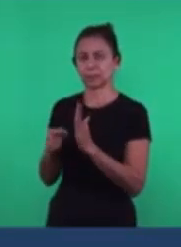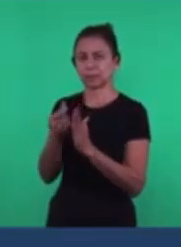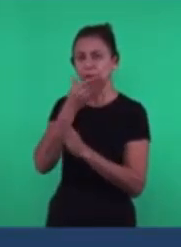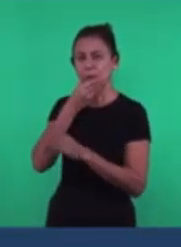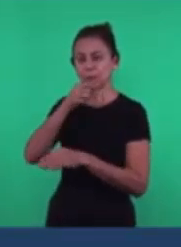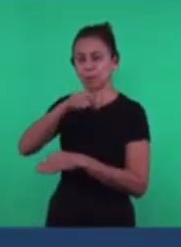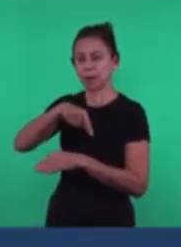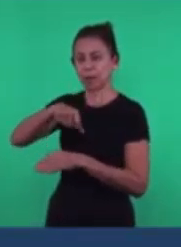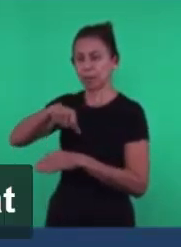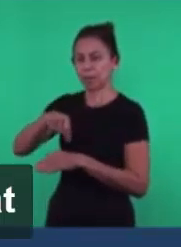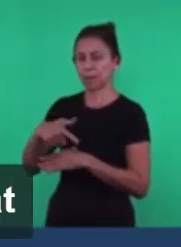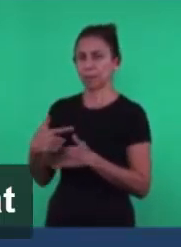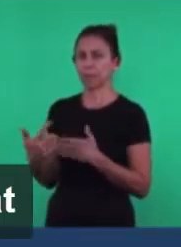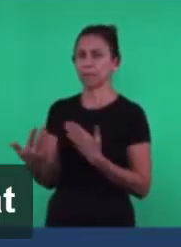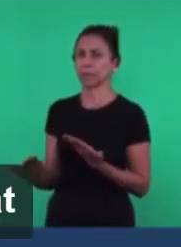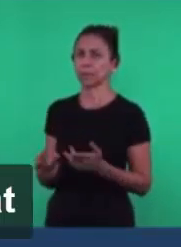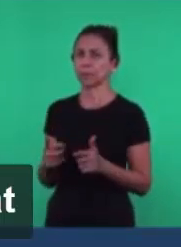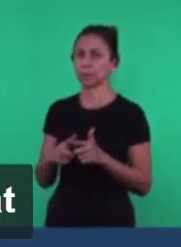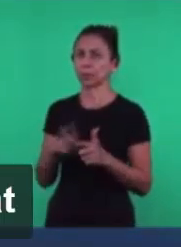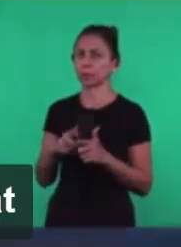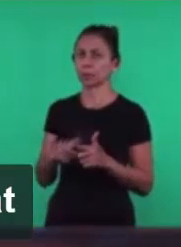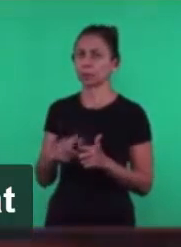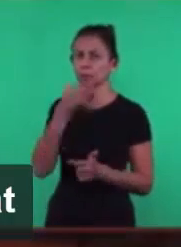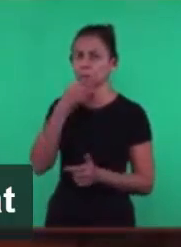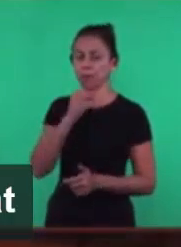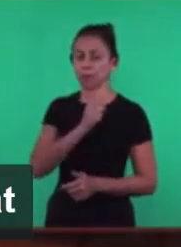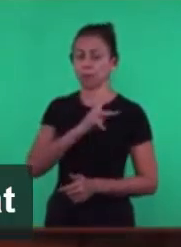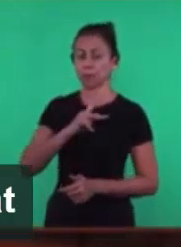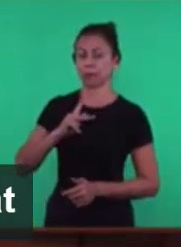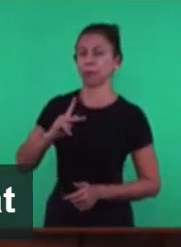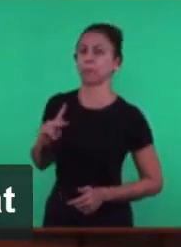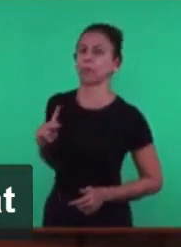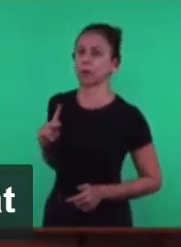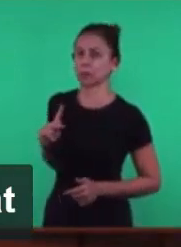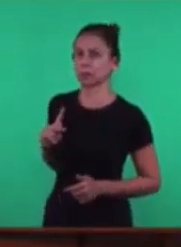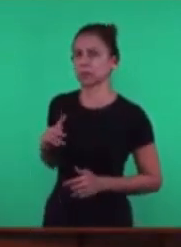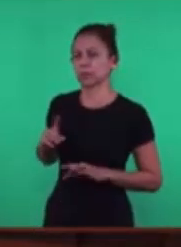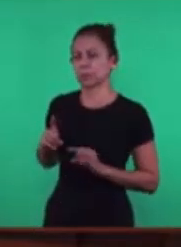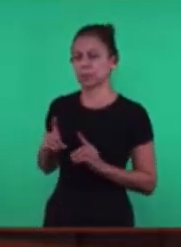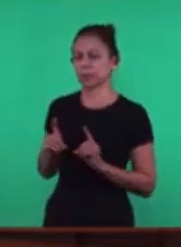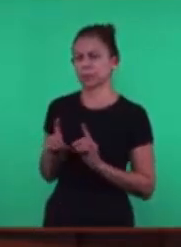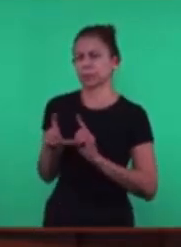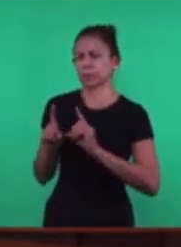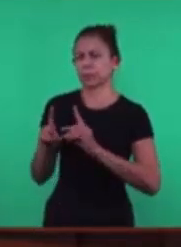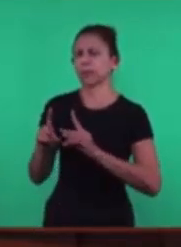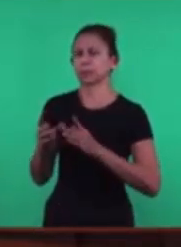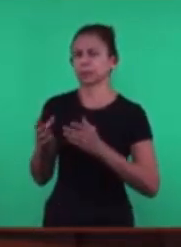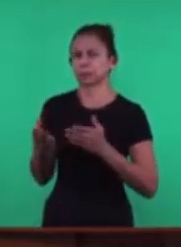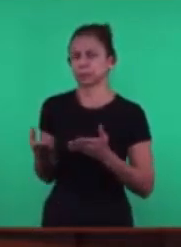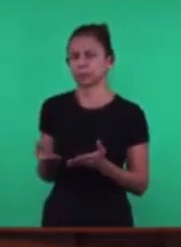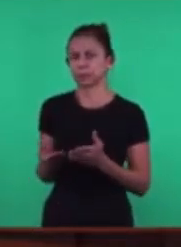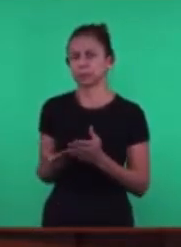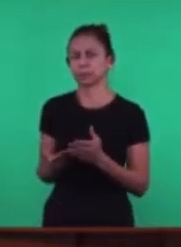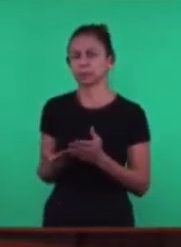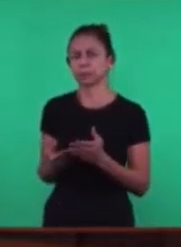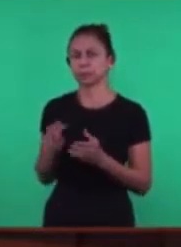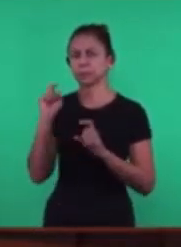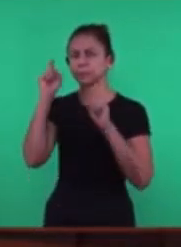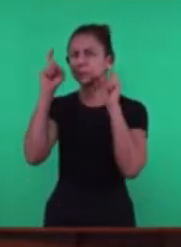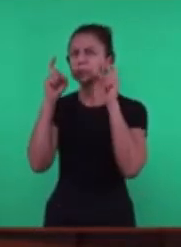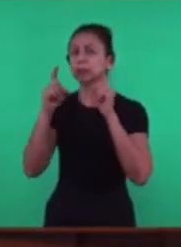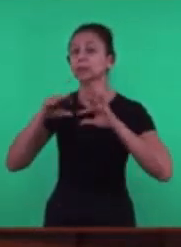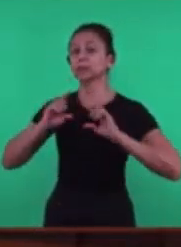apóstolos Vieram E a preocupação Da igreja Nesse período Foi Trazer a